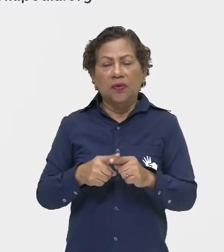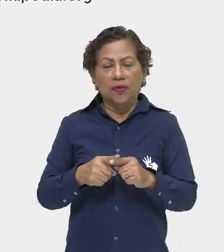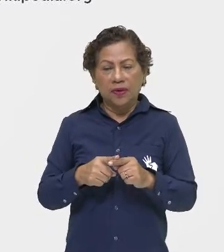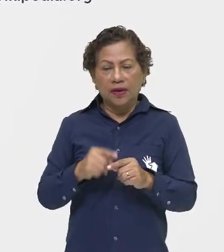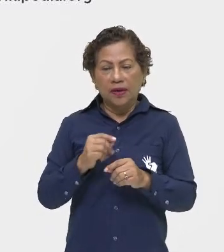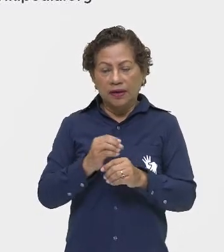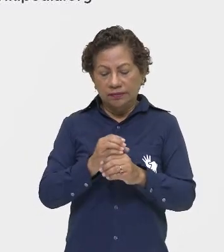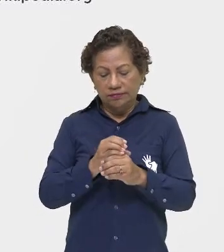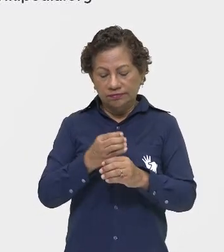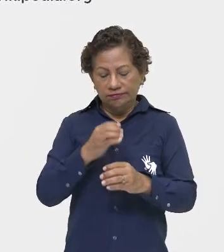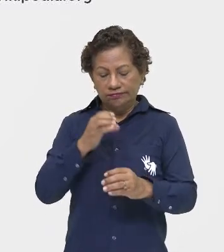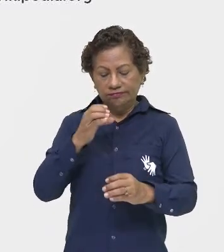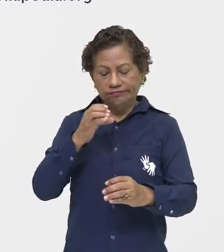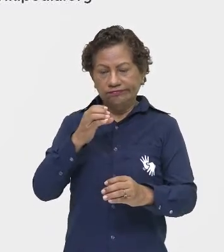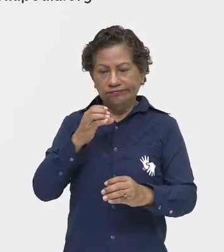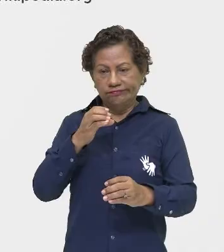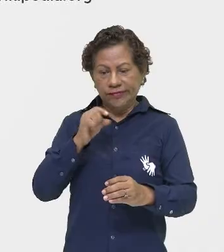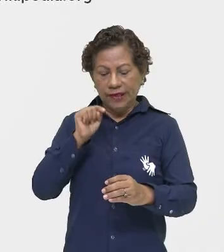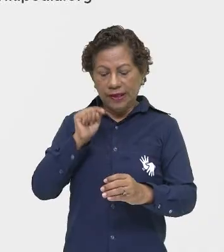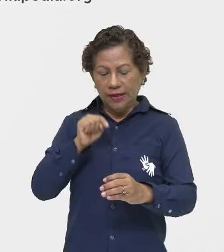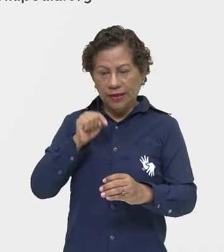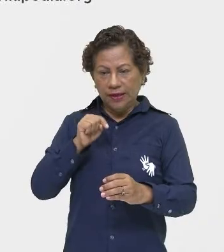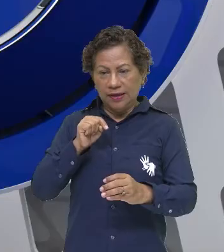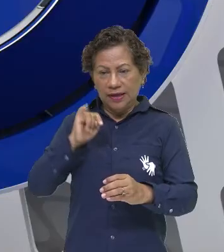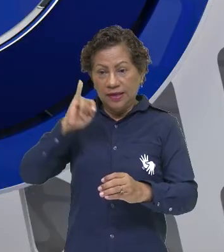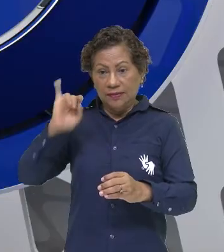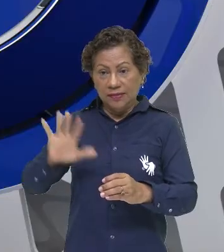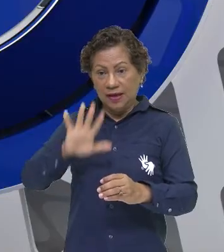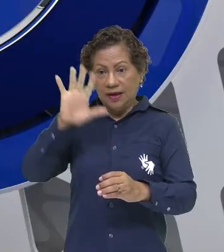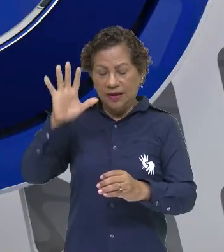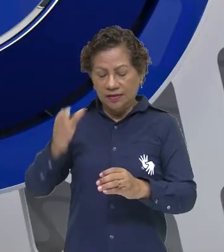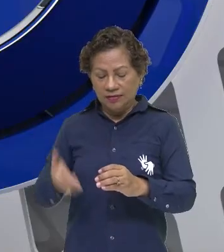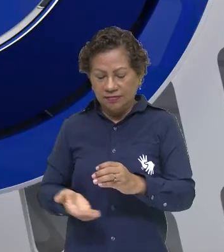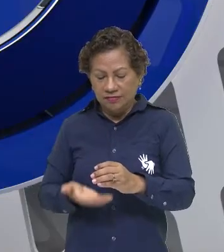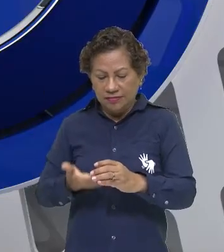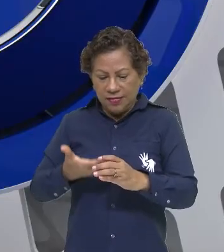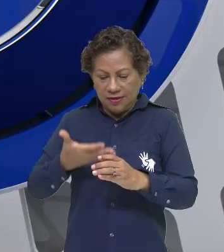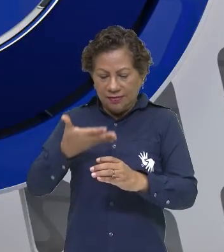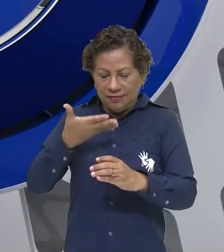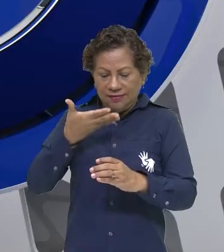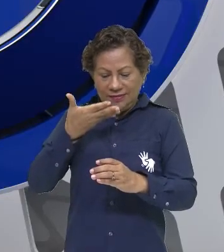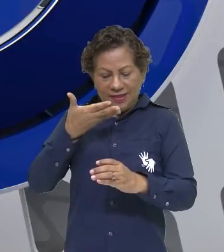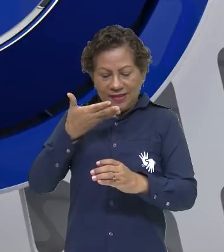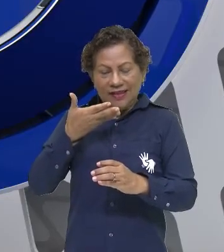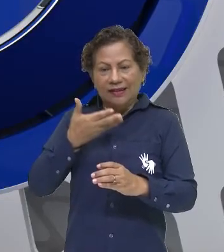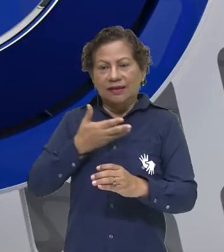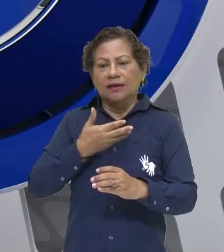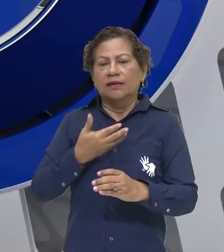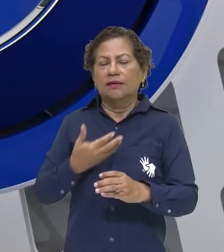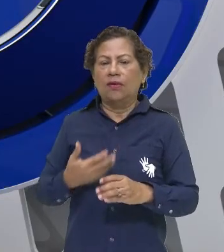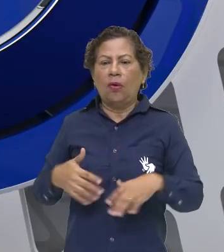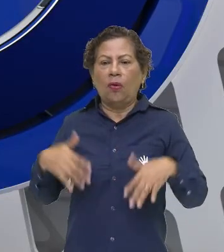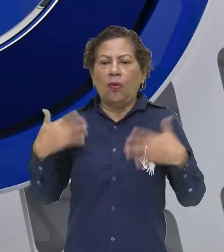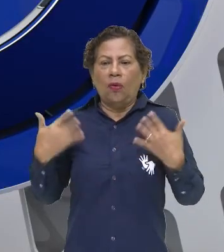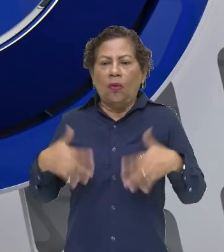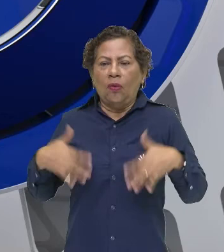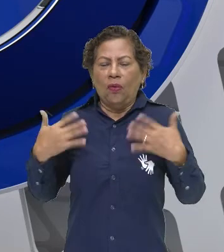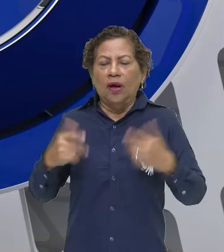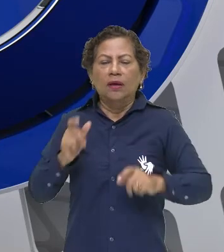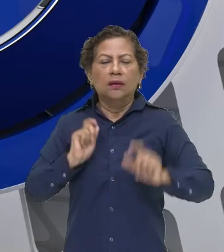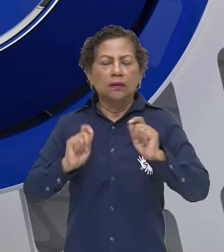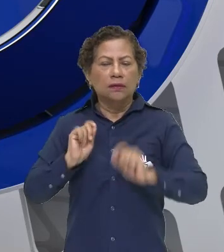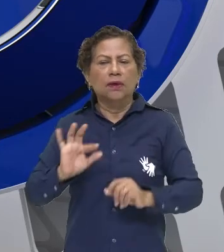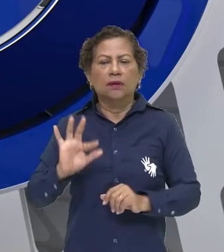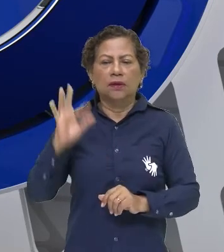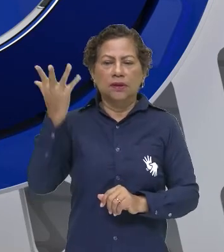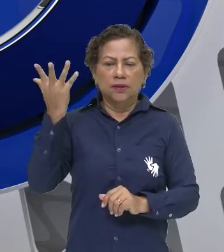eletrônico, e ele aumenta essa imagem em escala de milhões. E aí, o que vai acontecer?